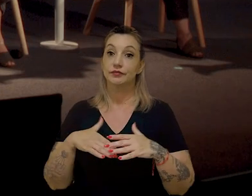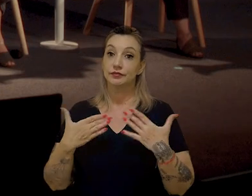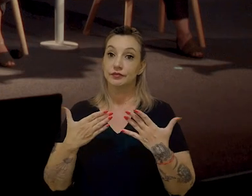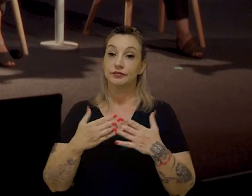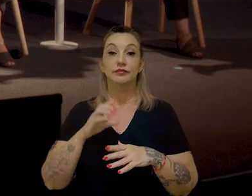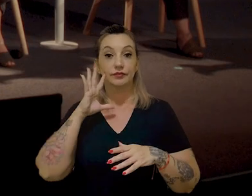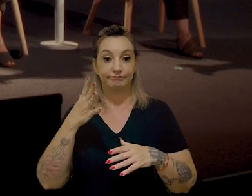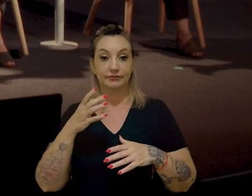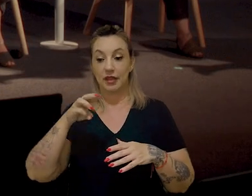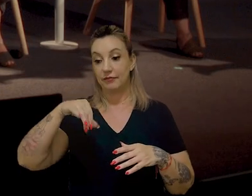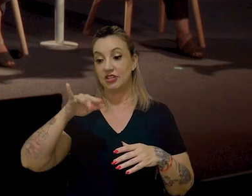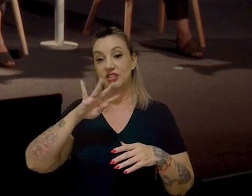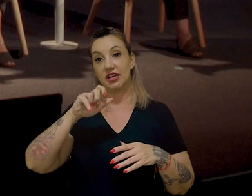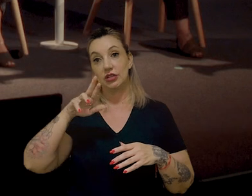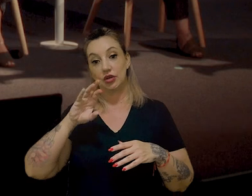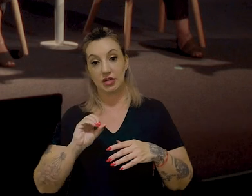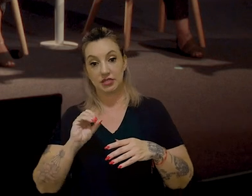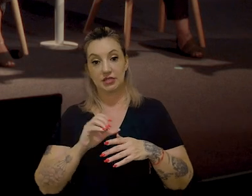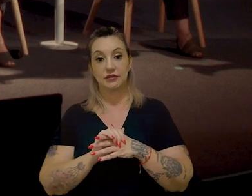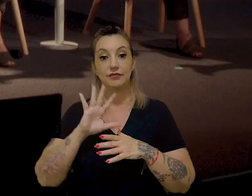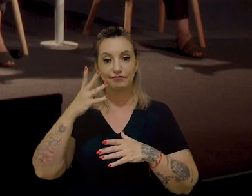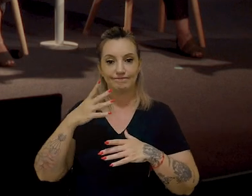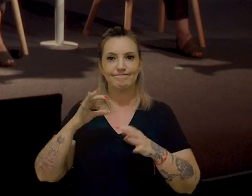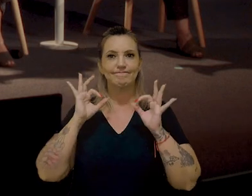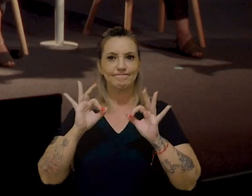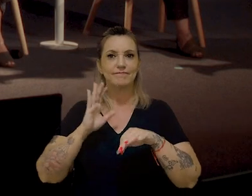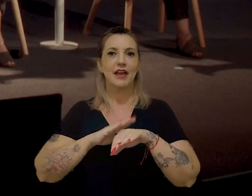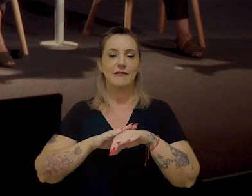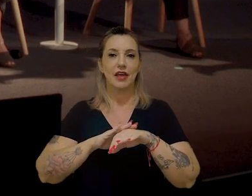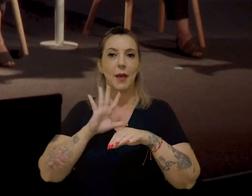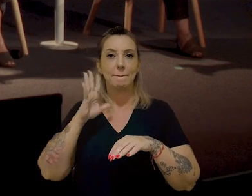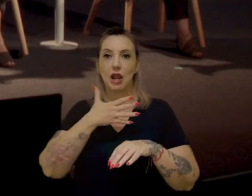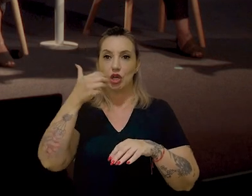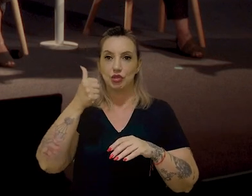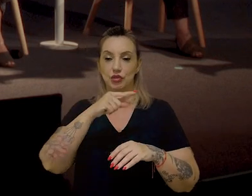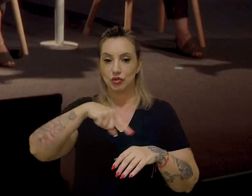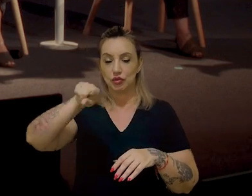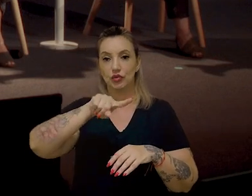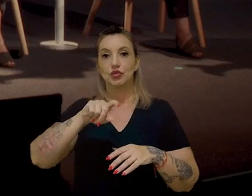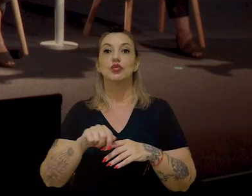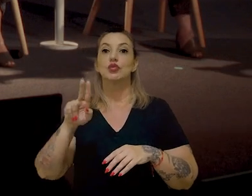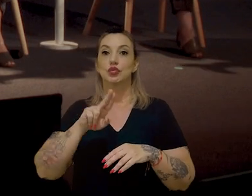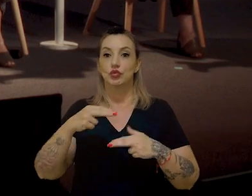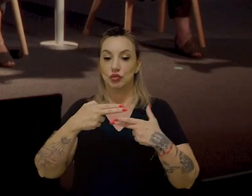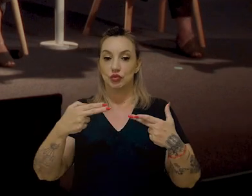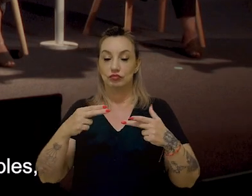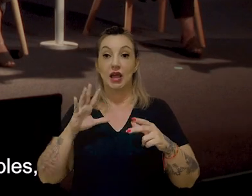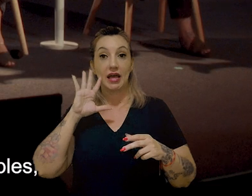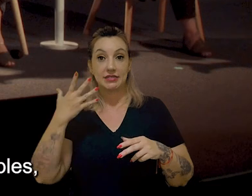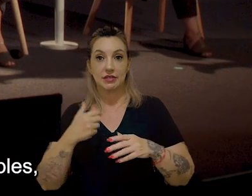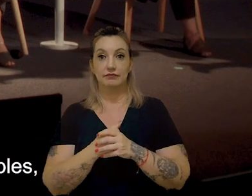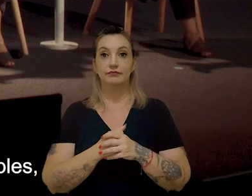com ações mitigatórias e projetos bem nascidos. É isso que é a melhor solução para vocês. Colocando as coisas em ação.